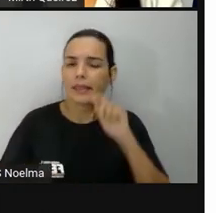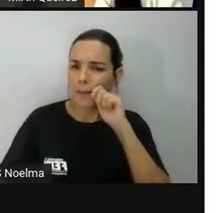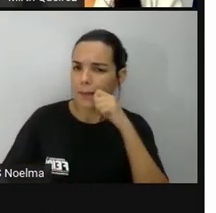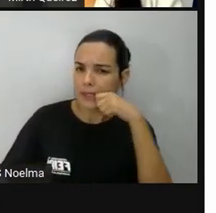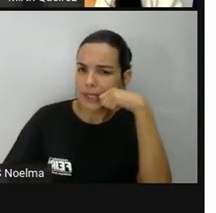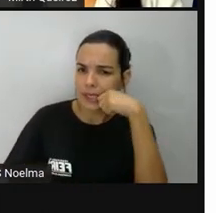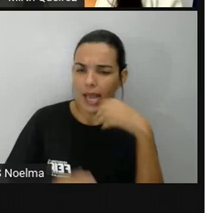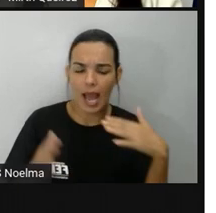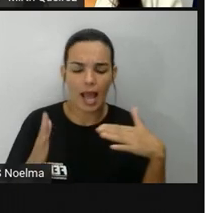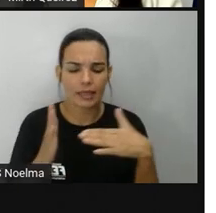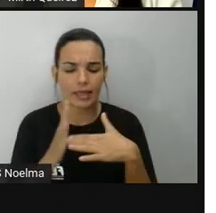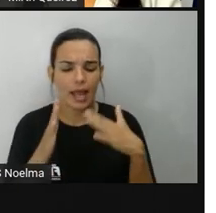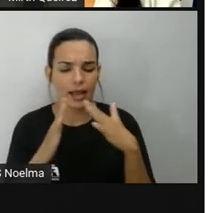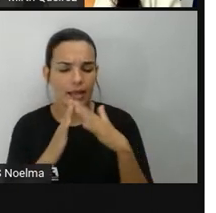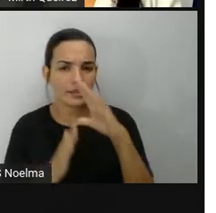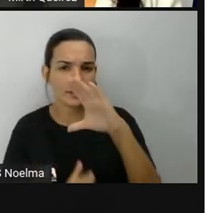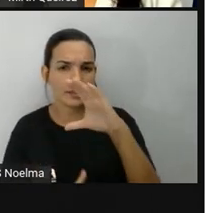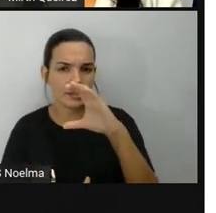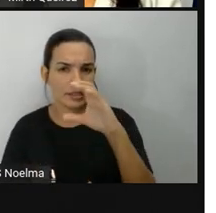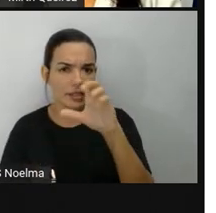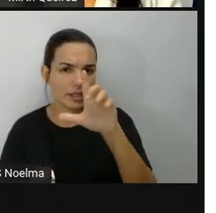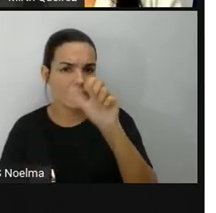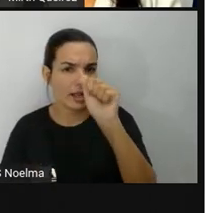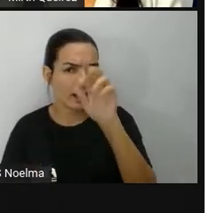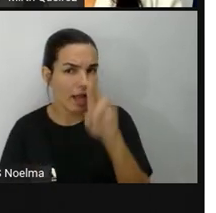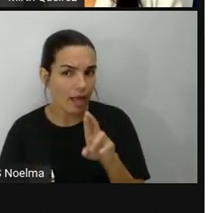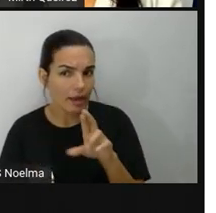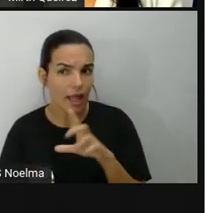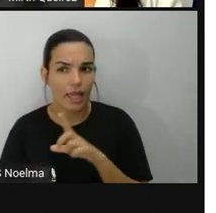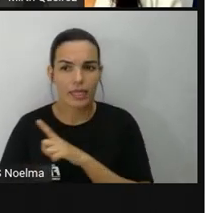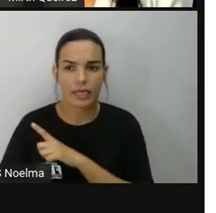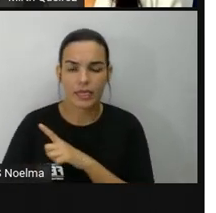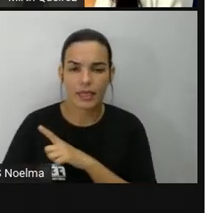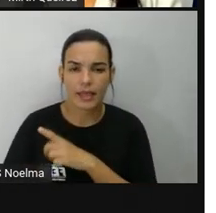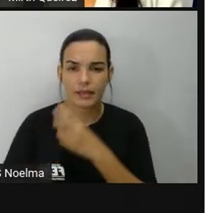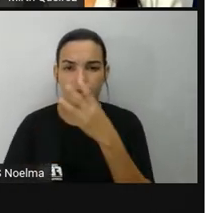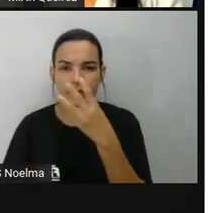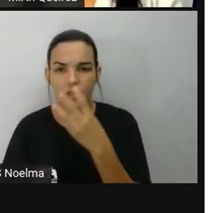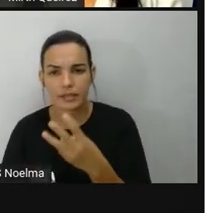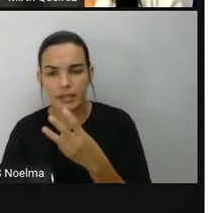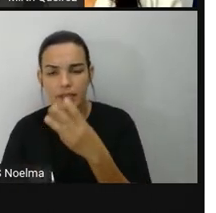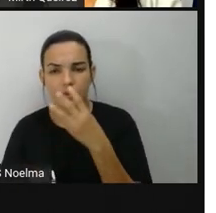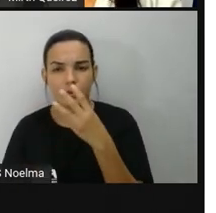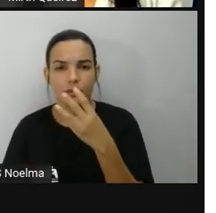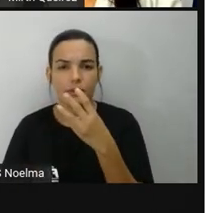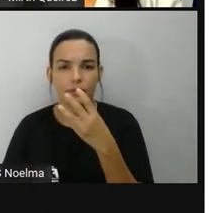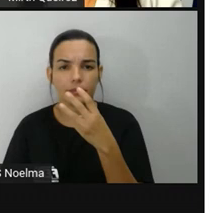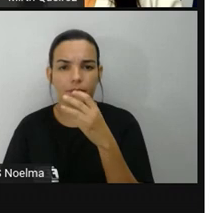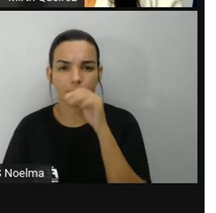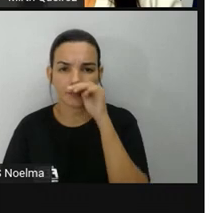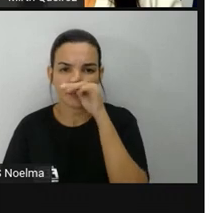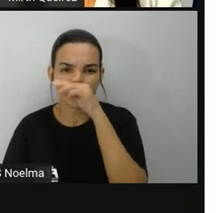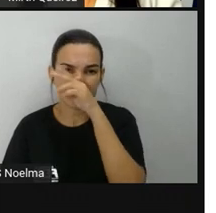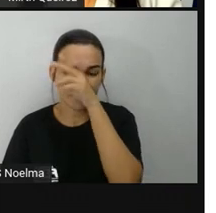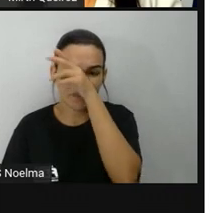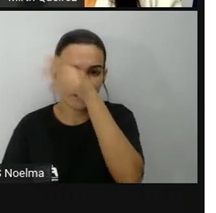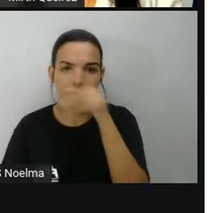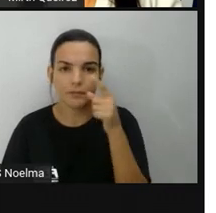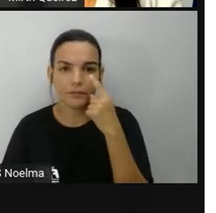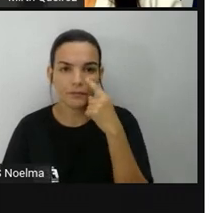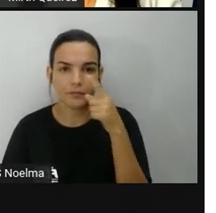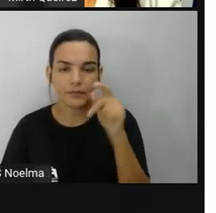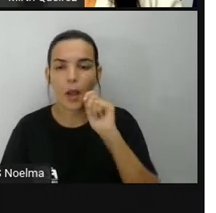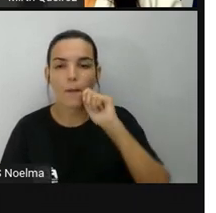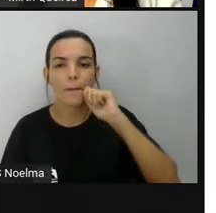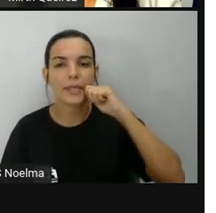metros de distância. Olha aqui, da casa de Ana até aqui, esse café, né? Vamos supor que esse